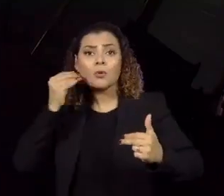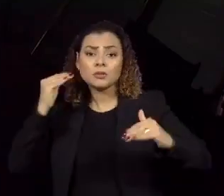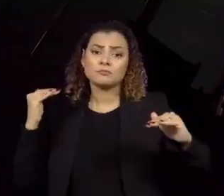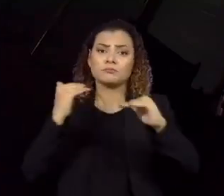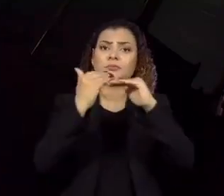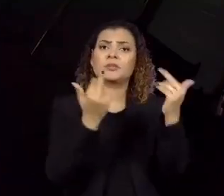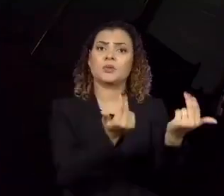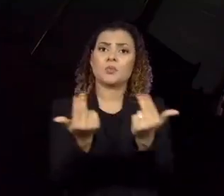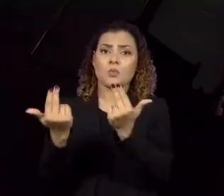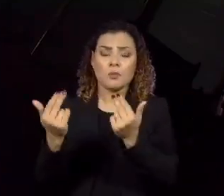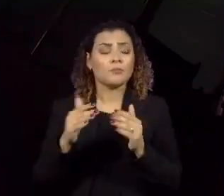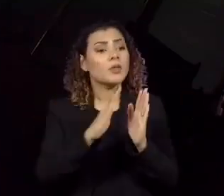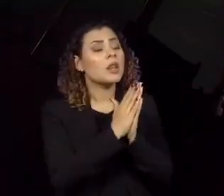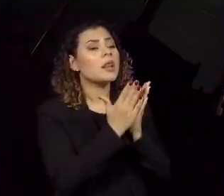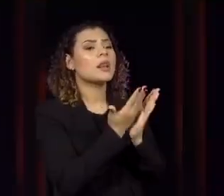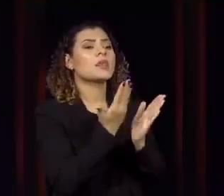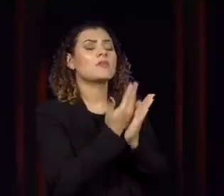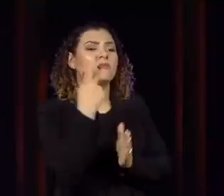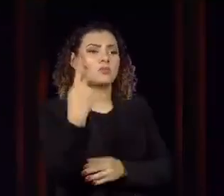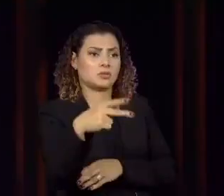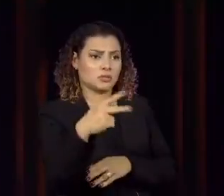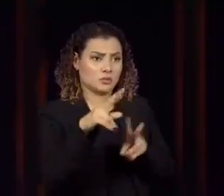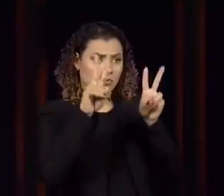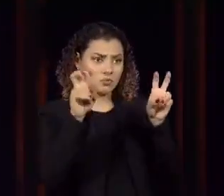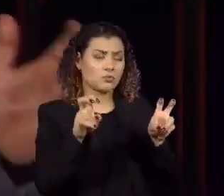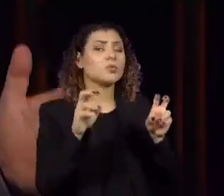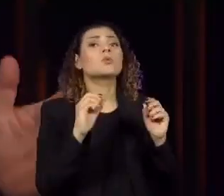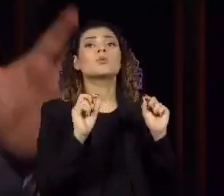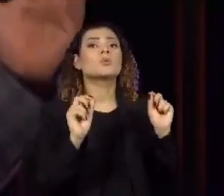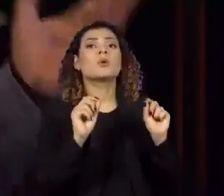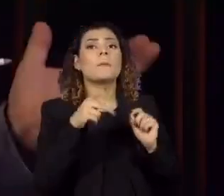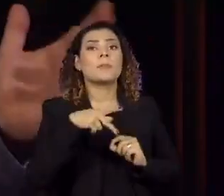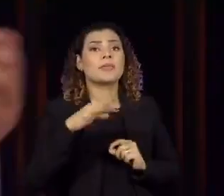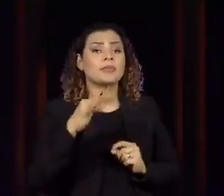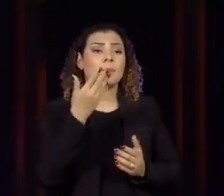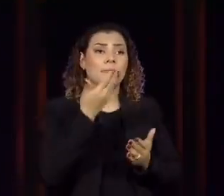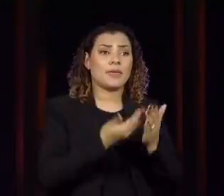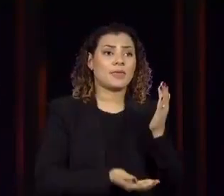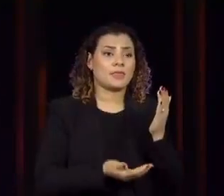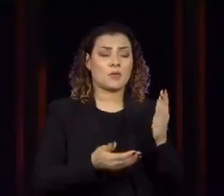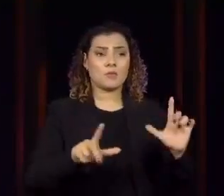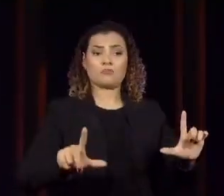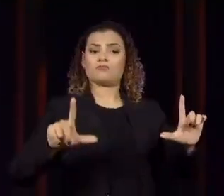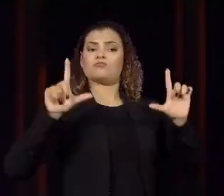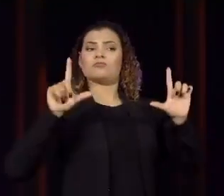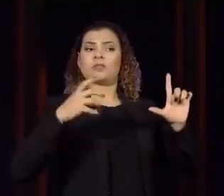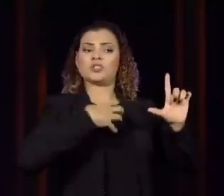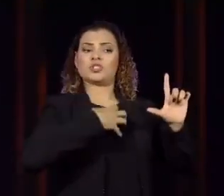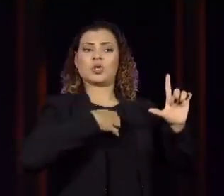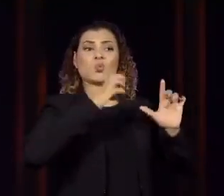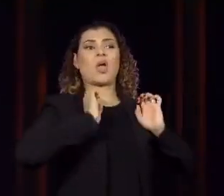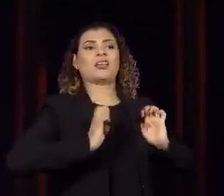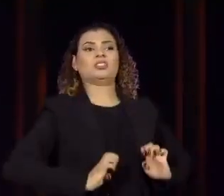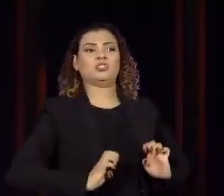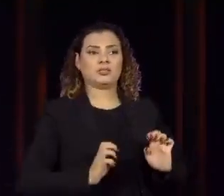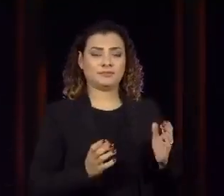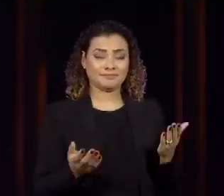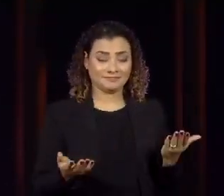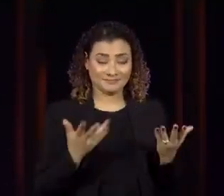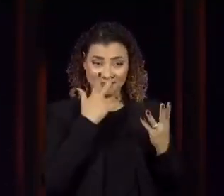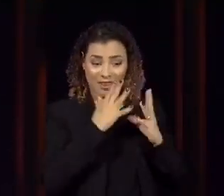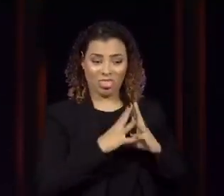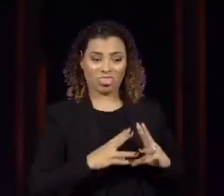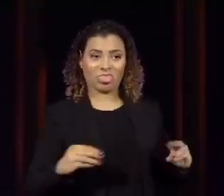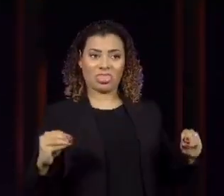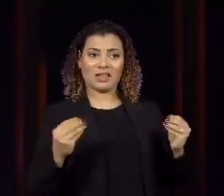No seu livro, você fala de como que o PT perdeu a imagem ética. O